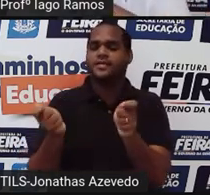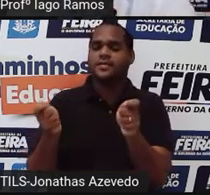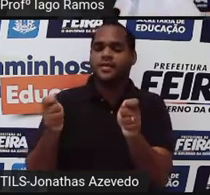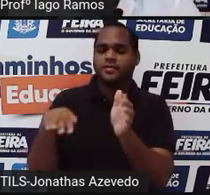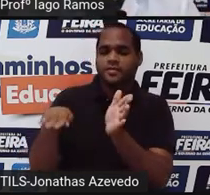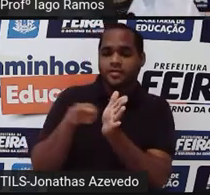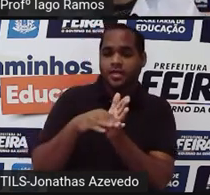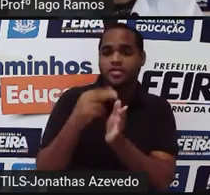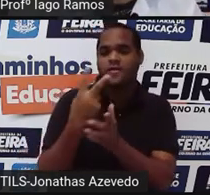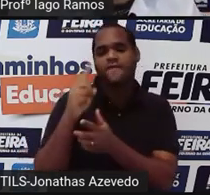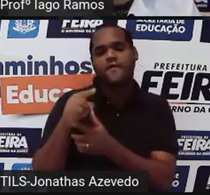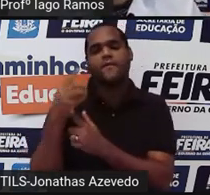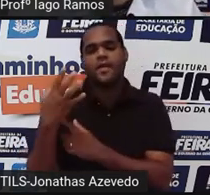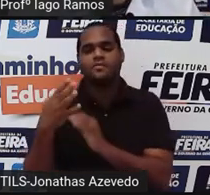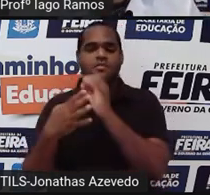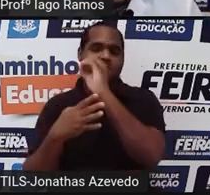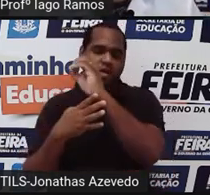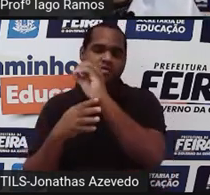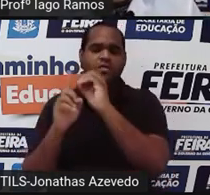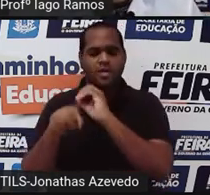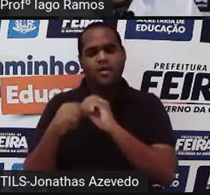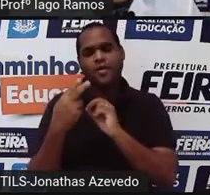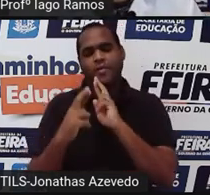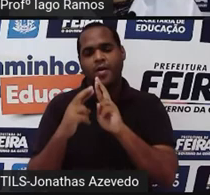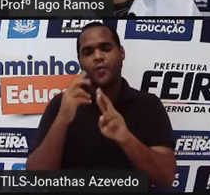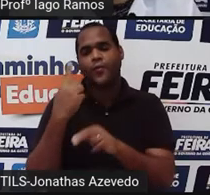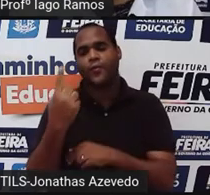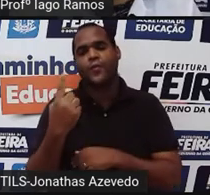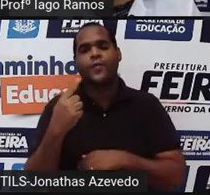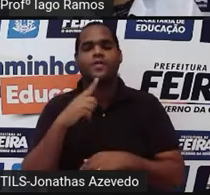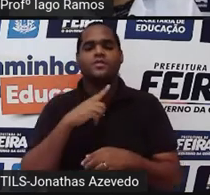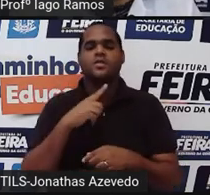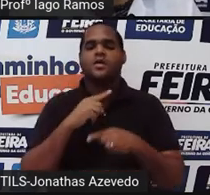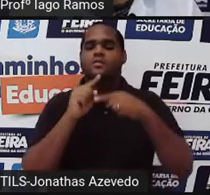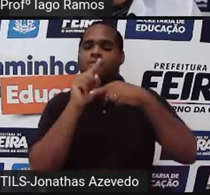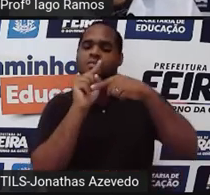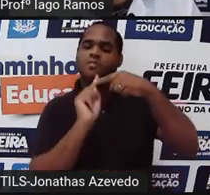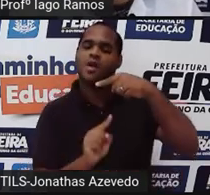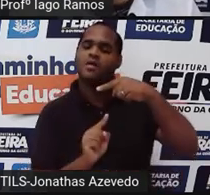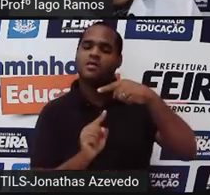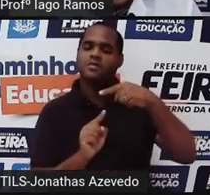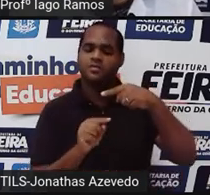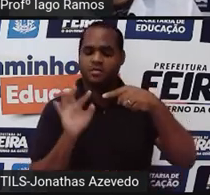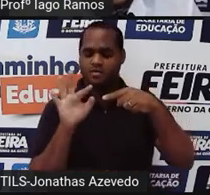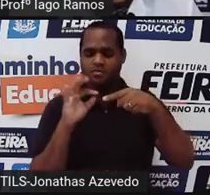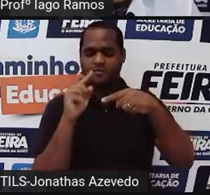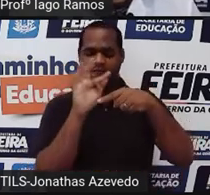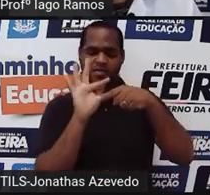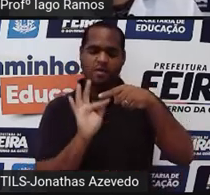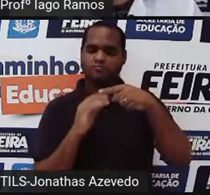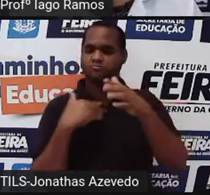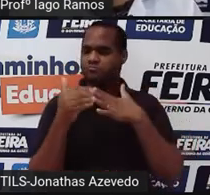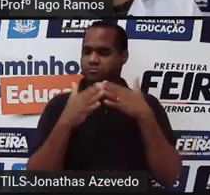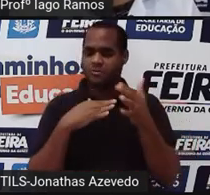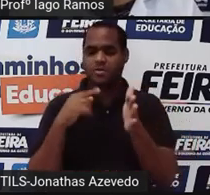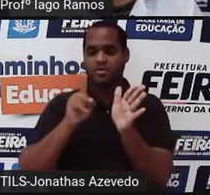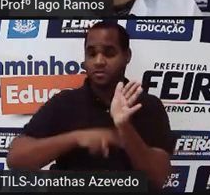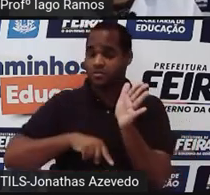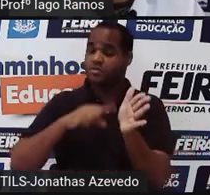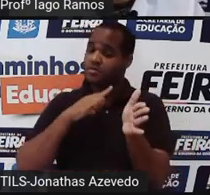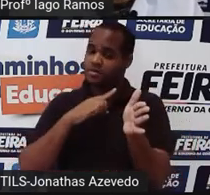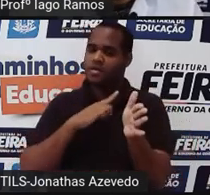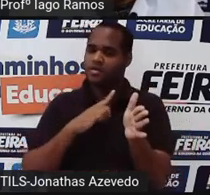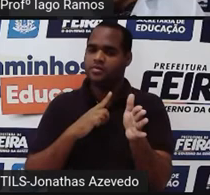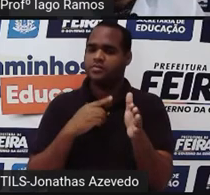,4 elevado a 0 dá 1. Professor, e se for fração, a base? Não importa, ela pode estar até negativa, por exemplo.